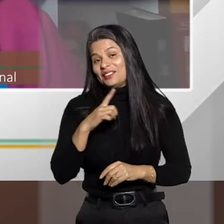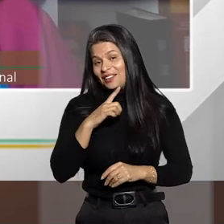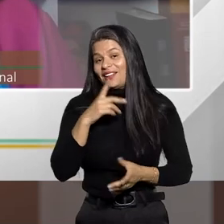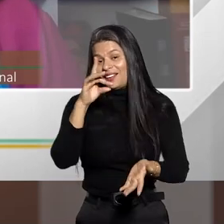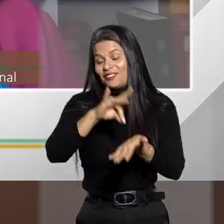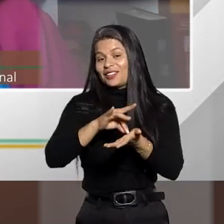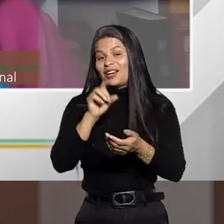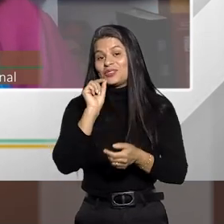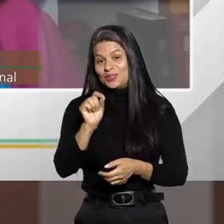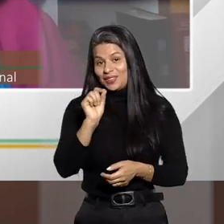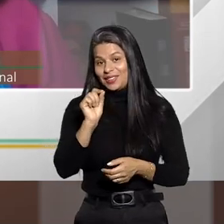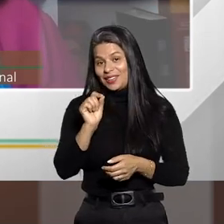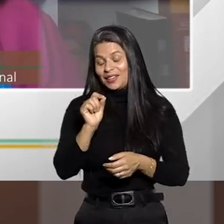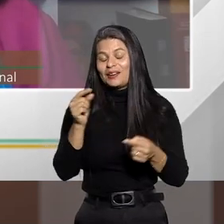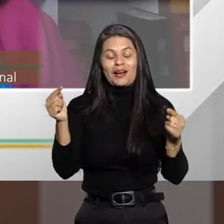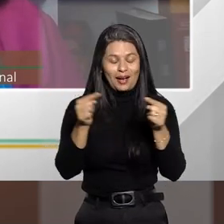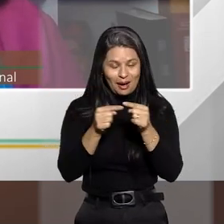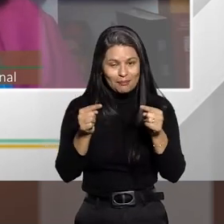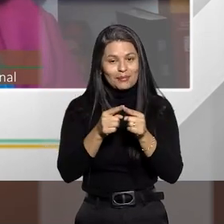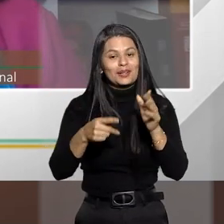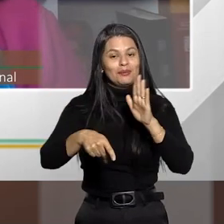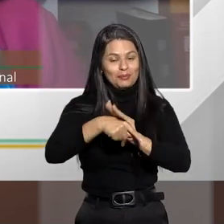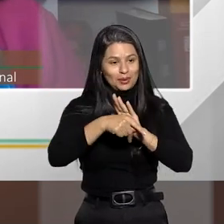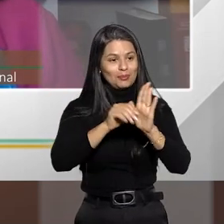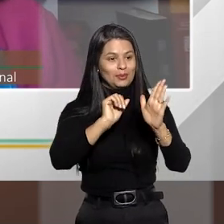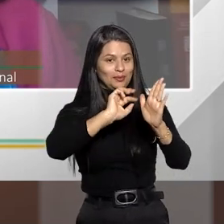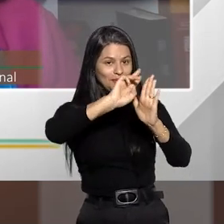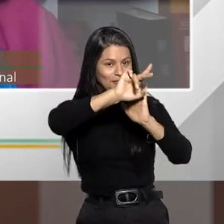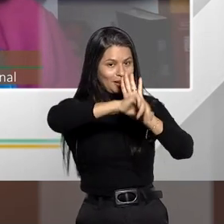verdade, é uma situação de concurso formal